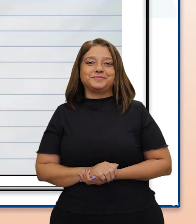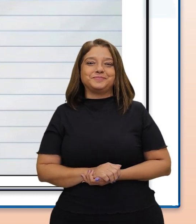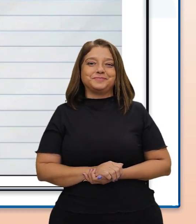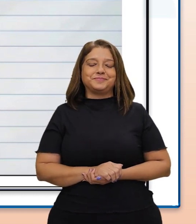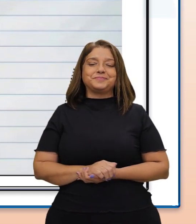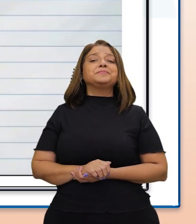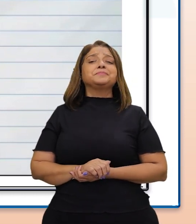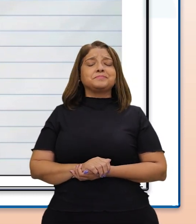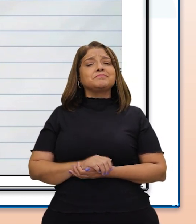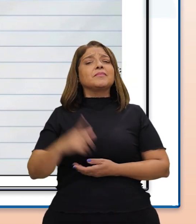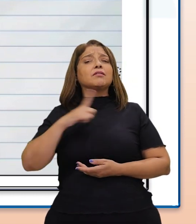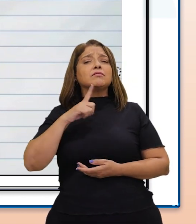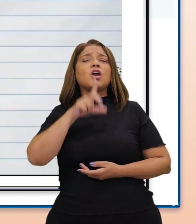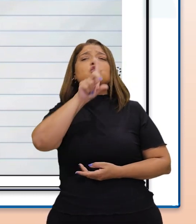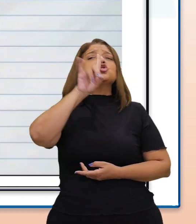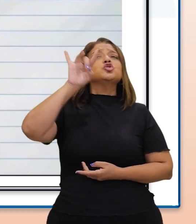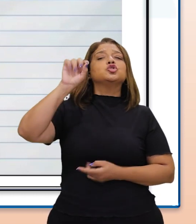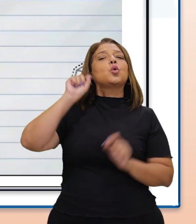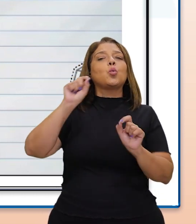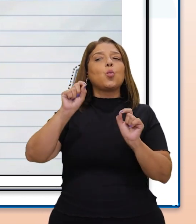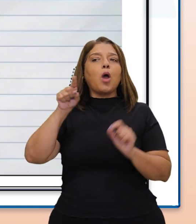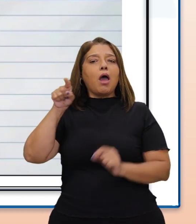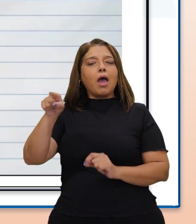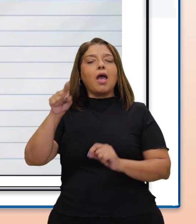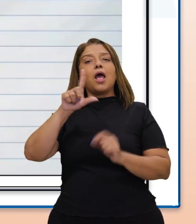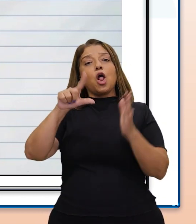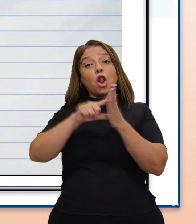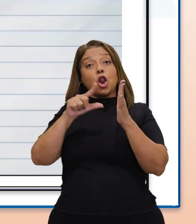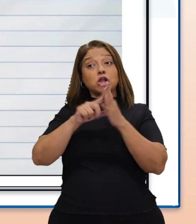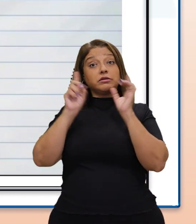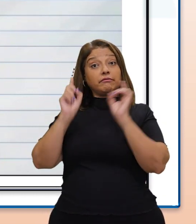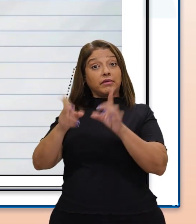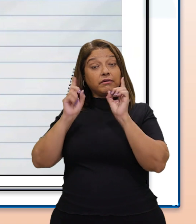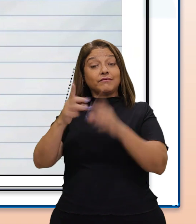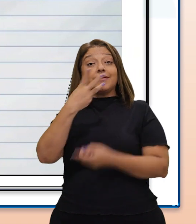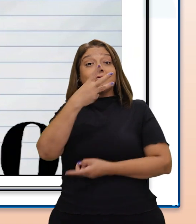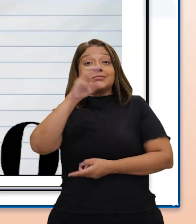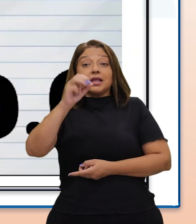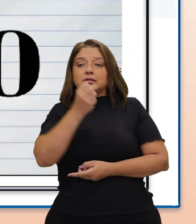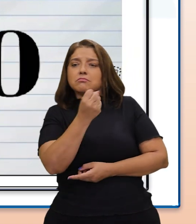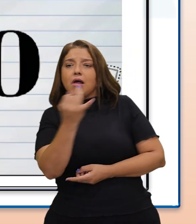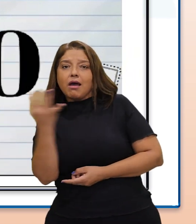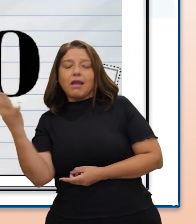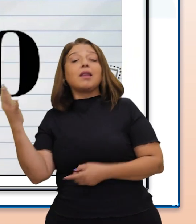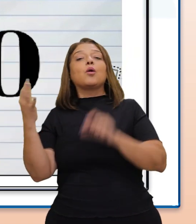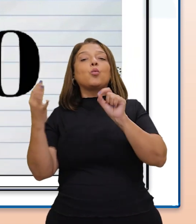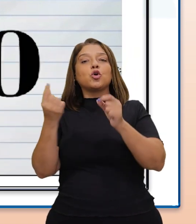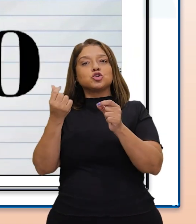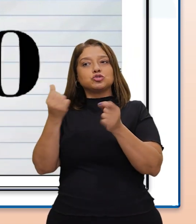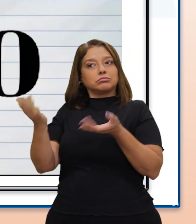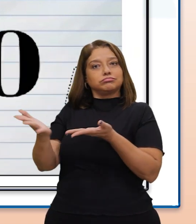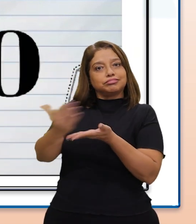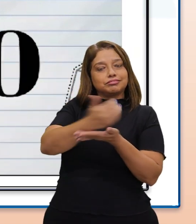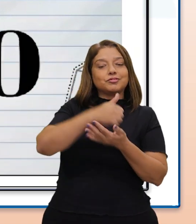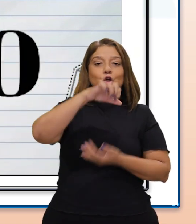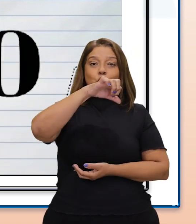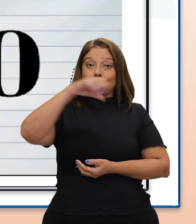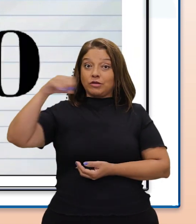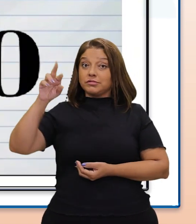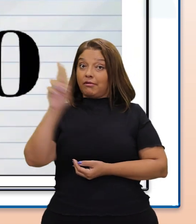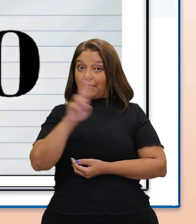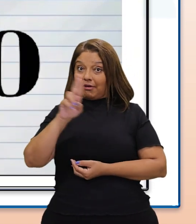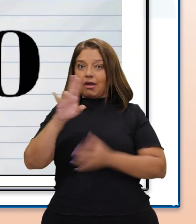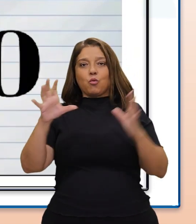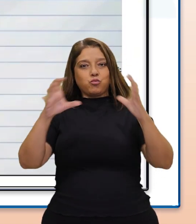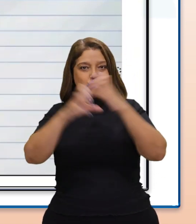Em um determinado dia, a loja vendeu um total de 30 peças, arrecadando 900 reais ao